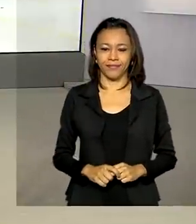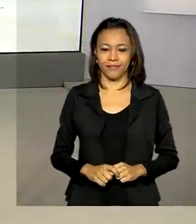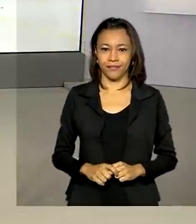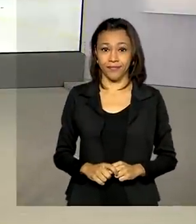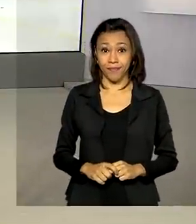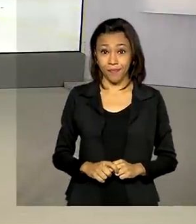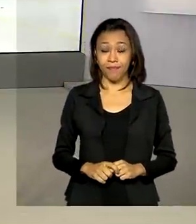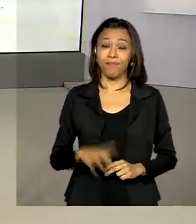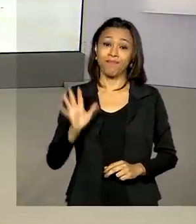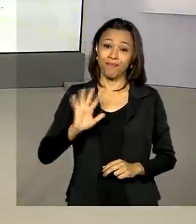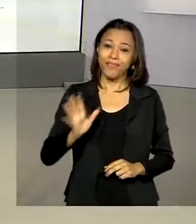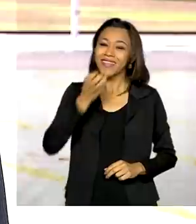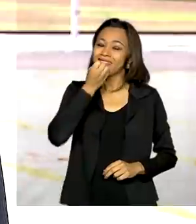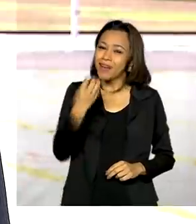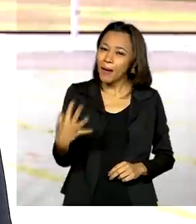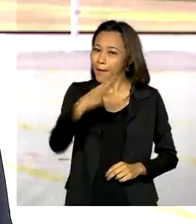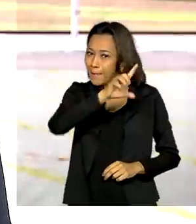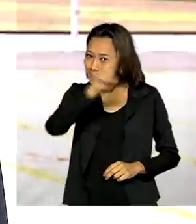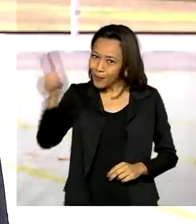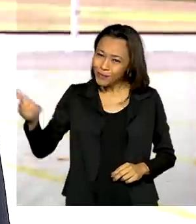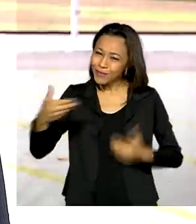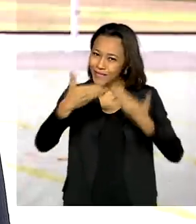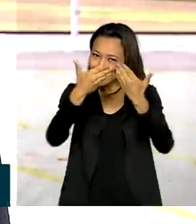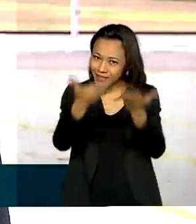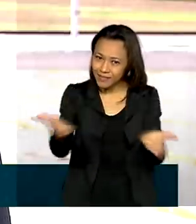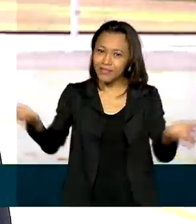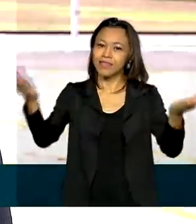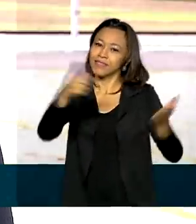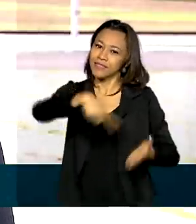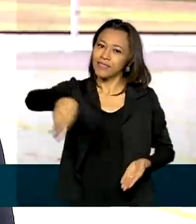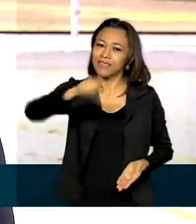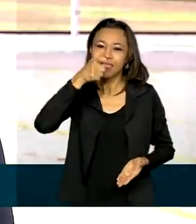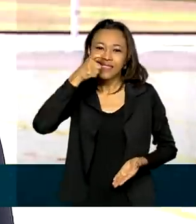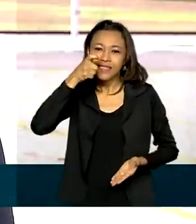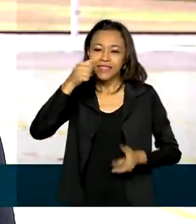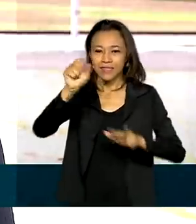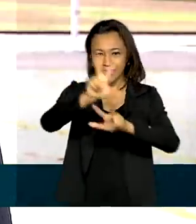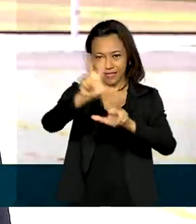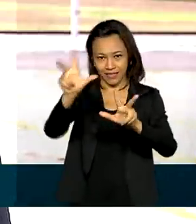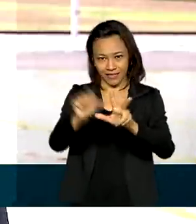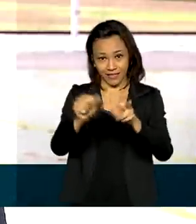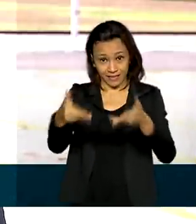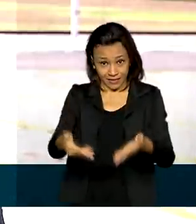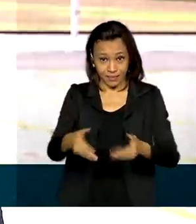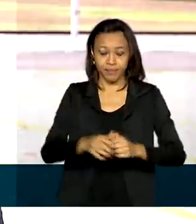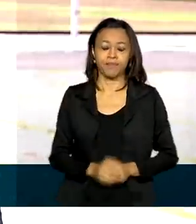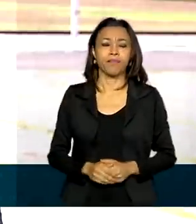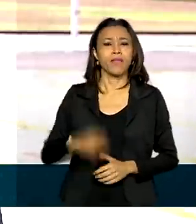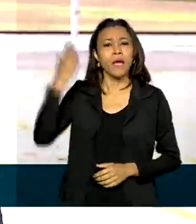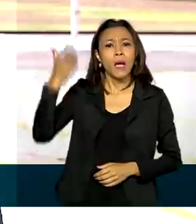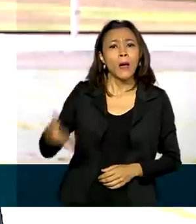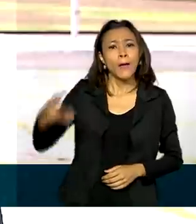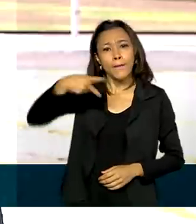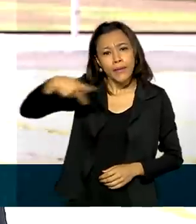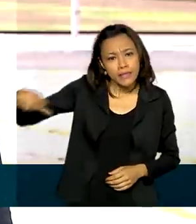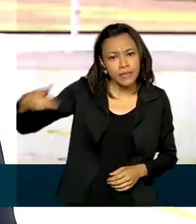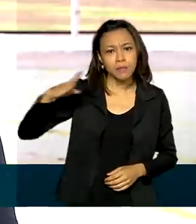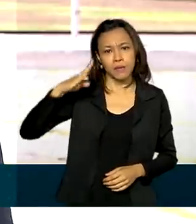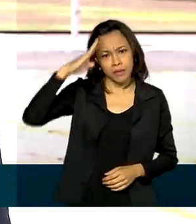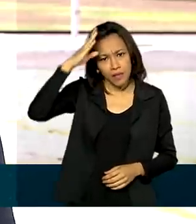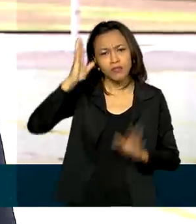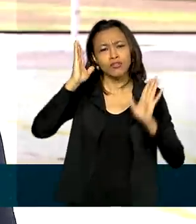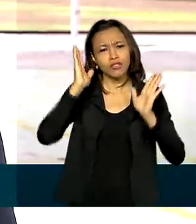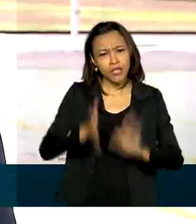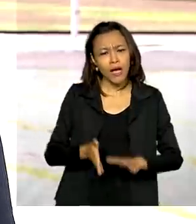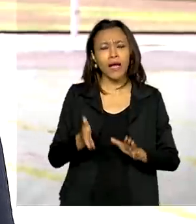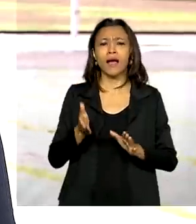Olá, Renata. Bom dia. Um bom dia a todos que nos acompanham na TV Brasil. Olha, o presidente Jair Bolsonaro recebeu alta logo